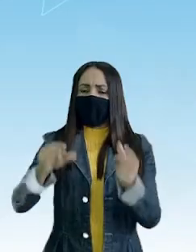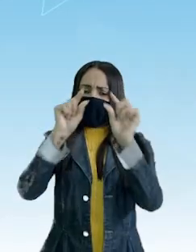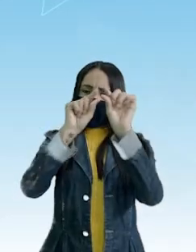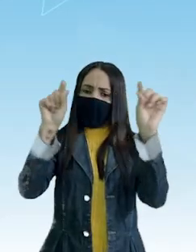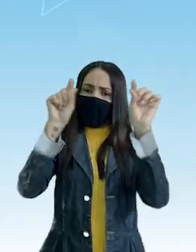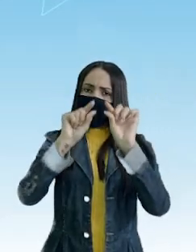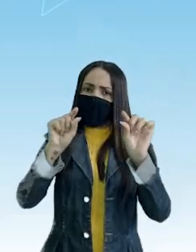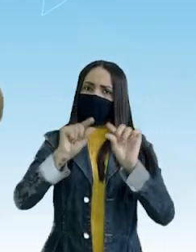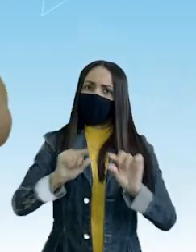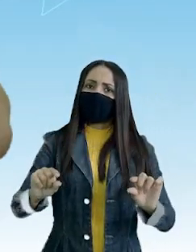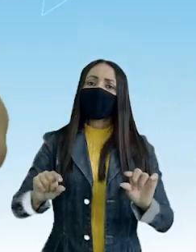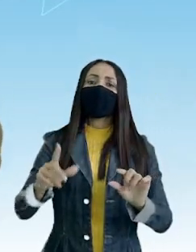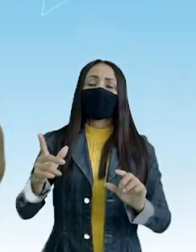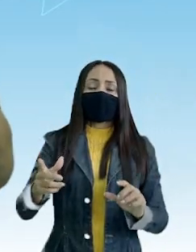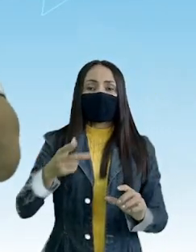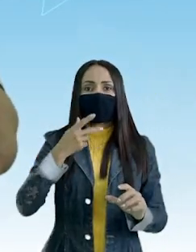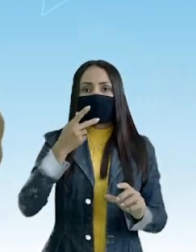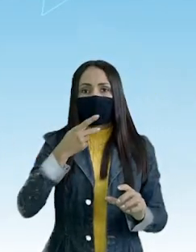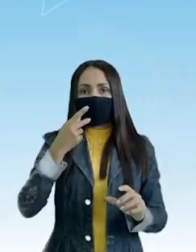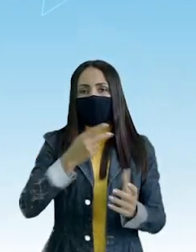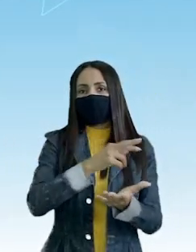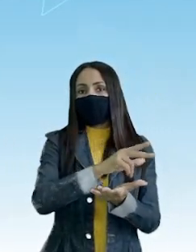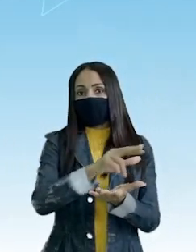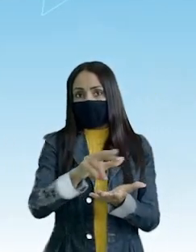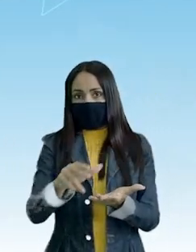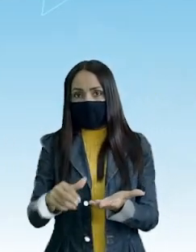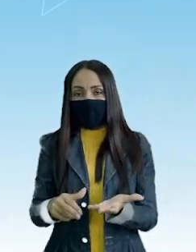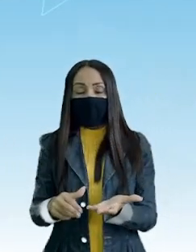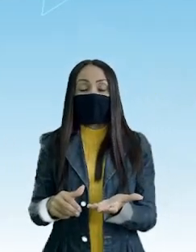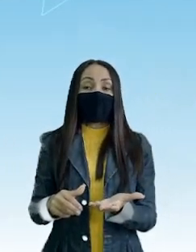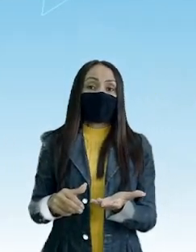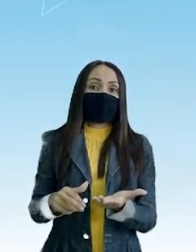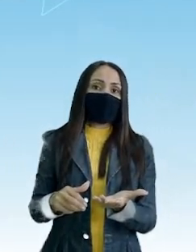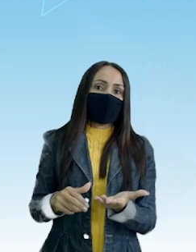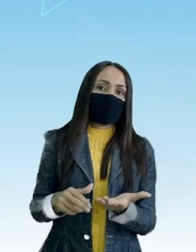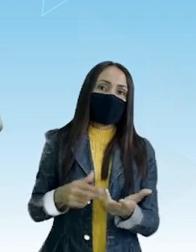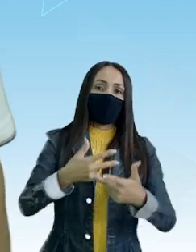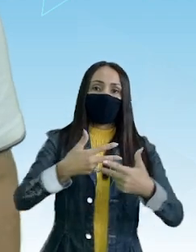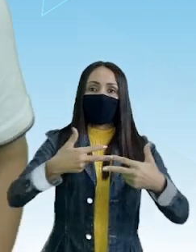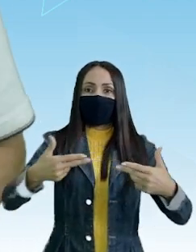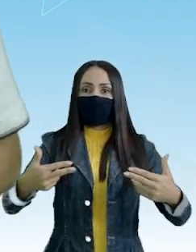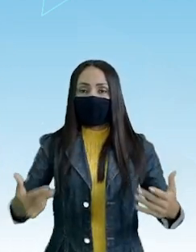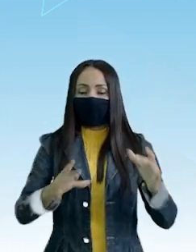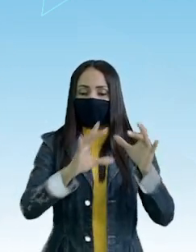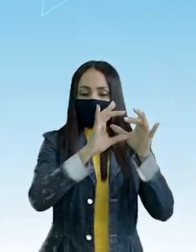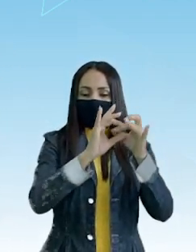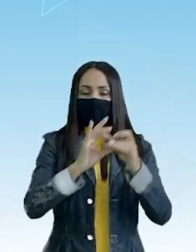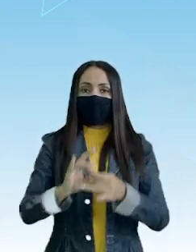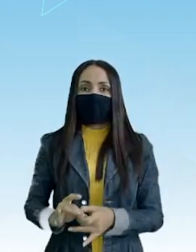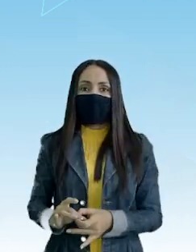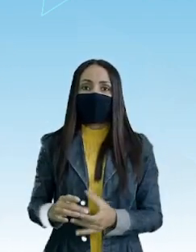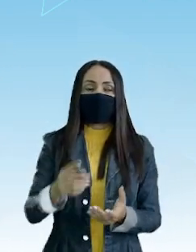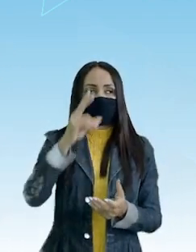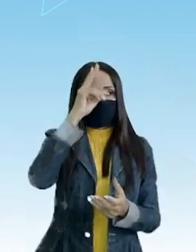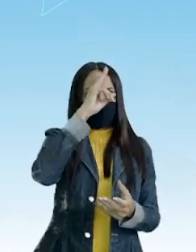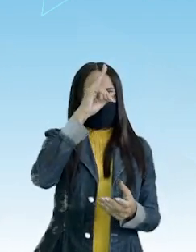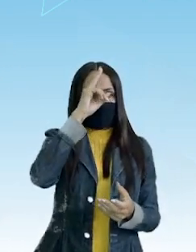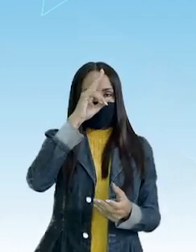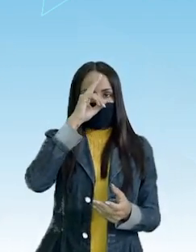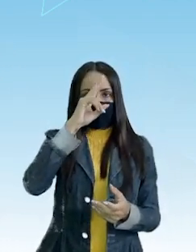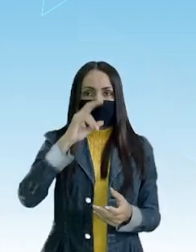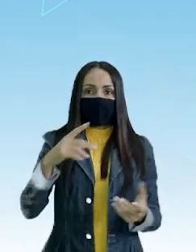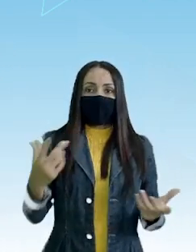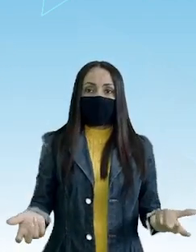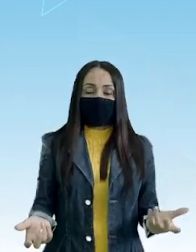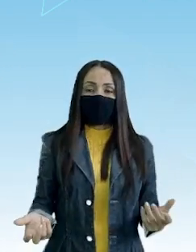Quando nós falamos Em diversas situações Em diversos contextos Lembrem-se Estudar a língua